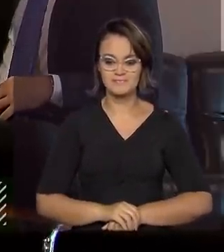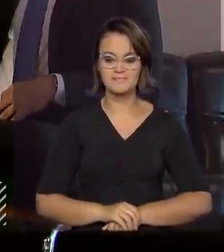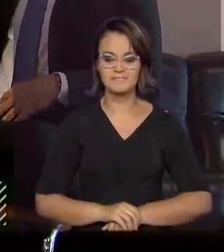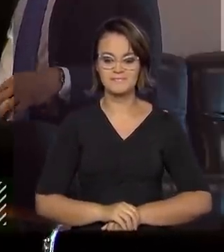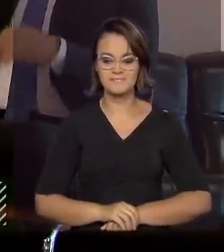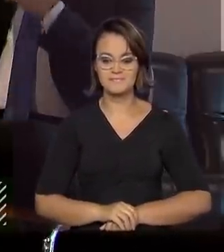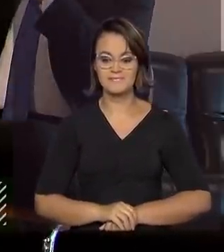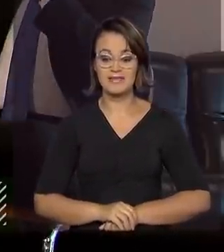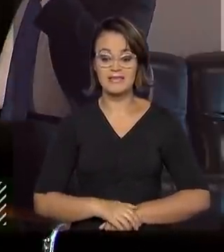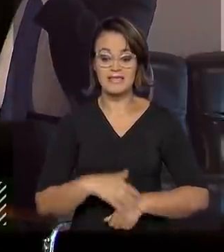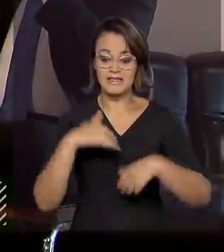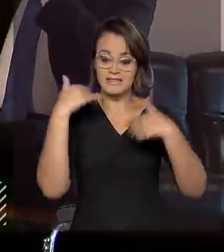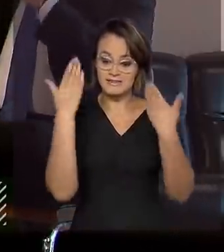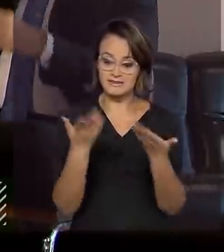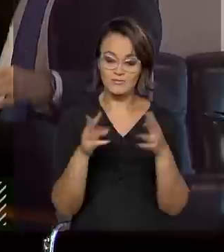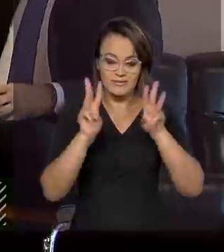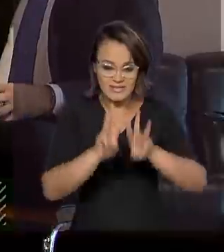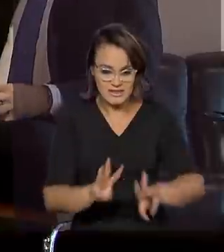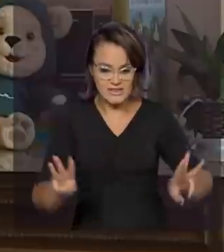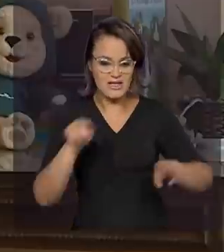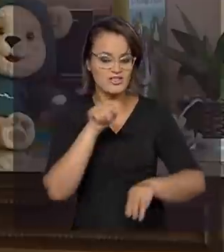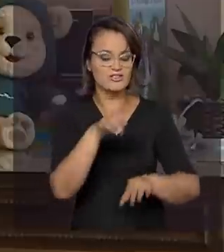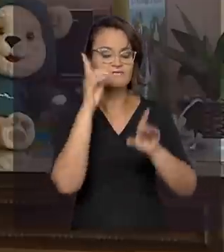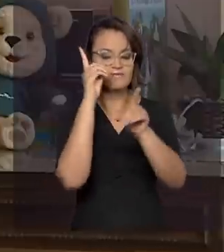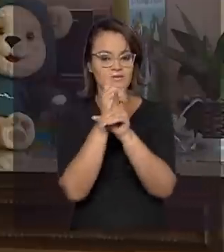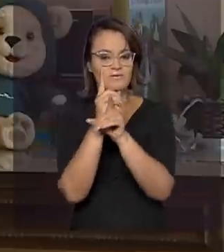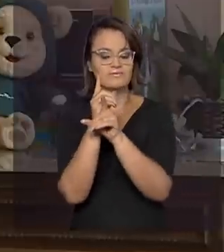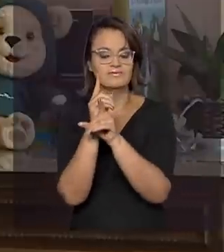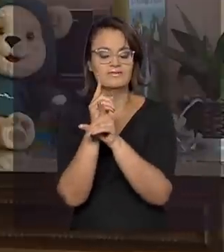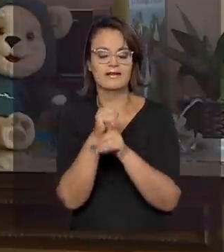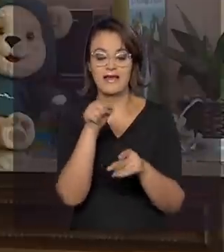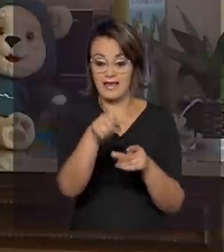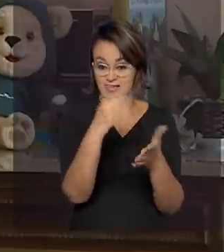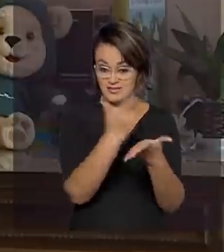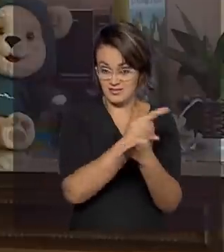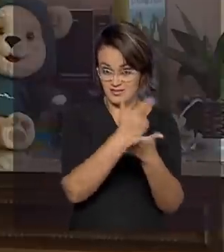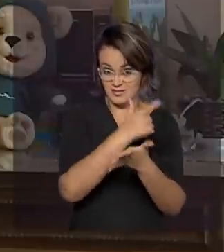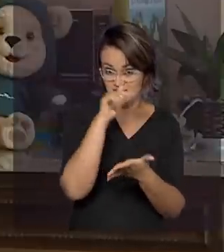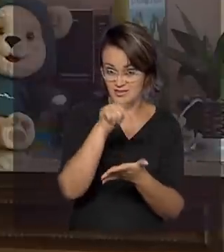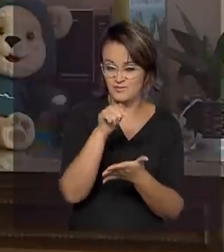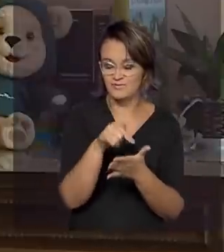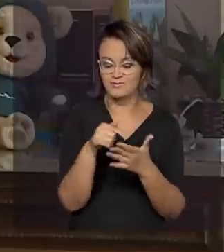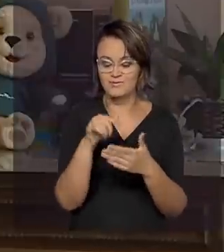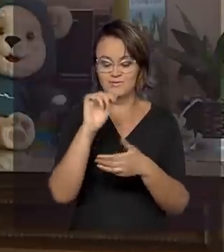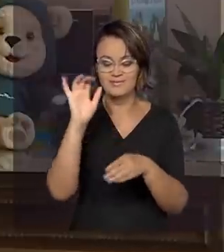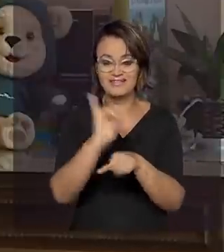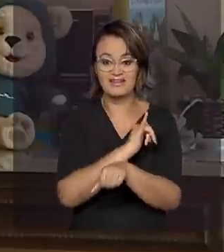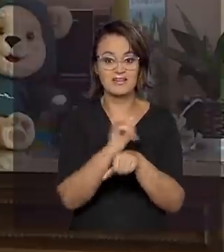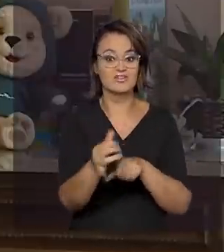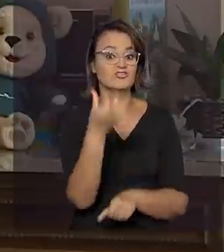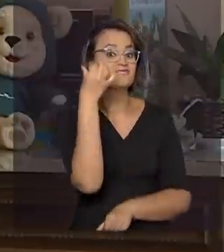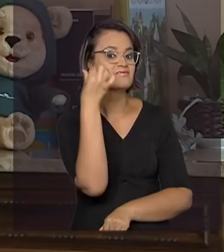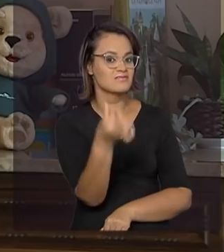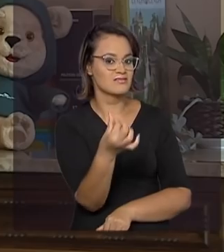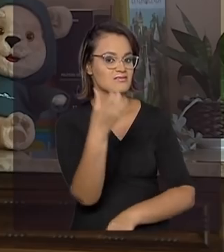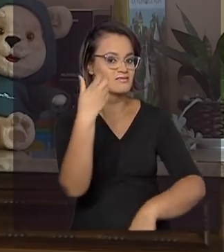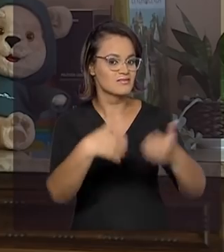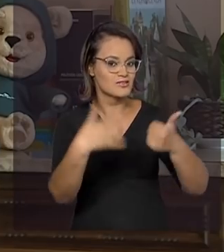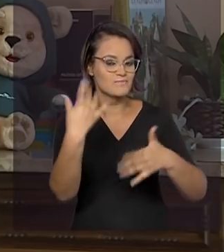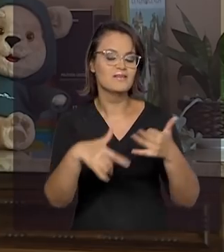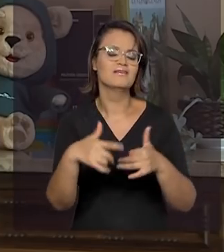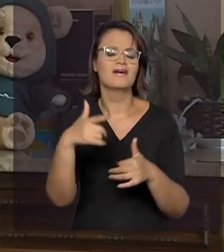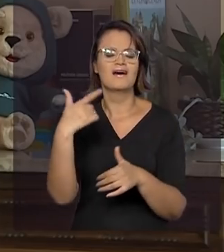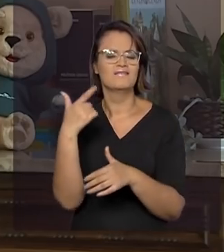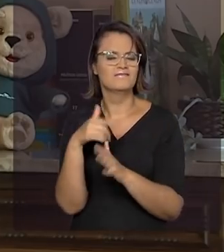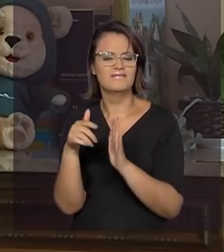Então, nesse site, nesse endereço, você encontra o Guia de Literacia Familiar, com seis estratégias de literacia, além